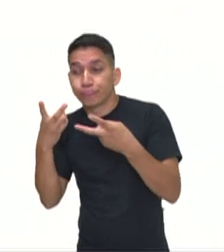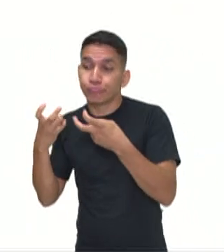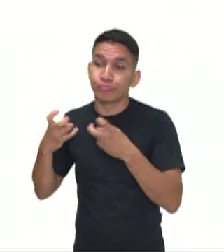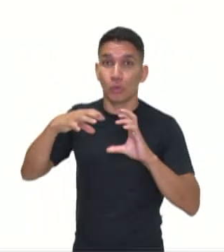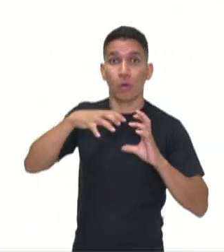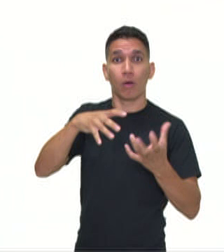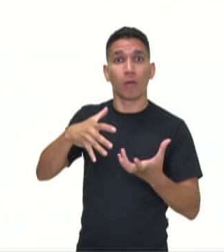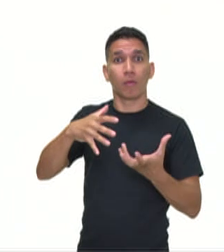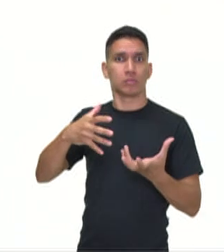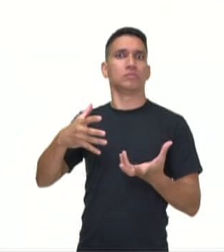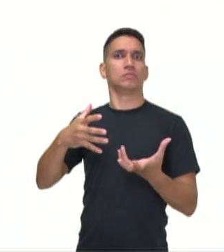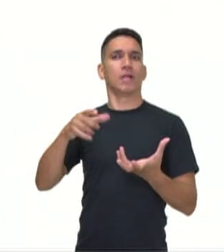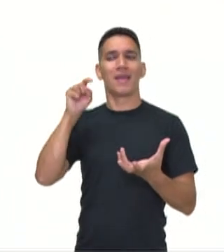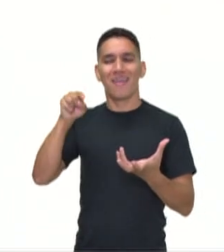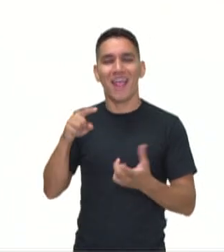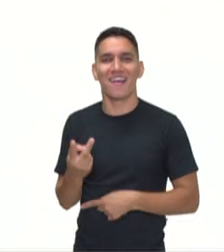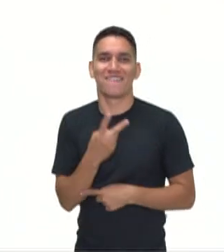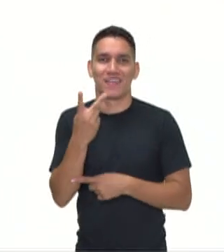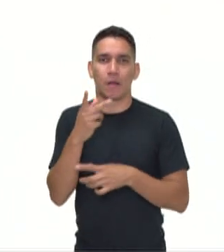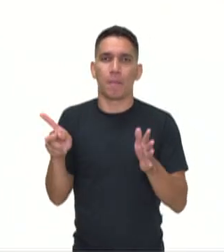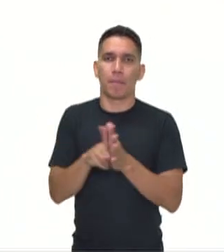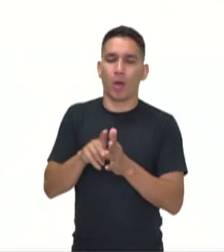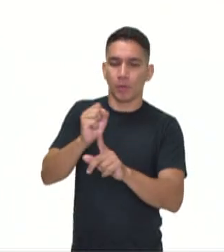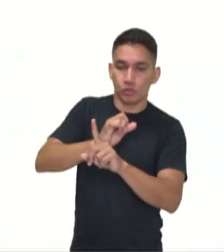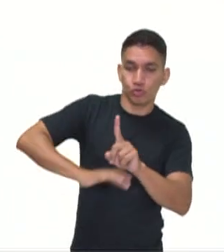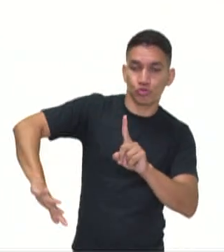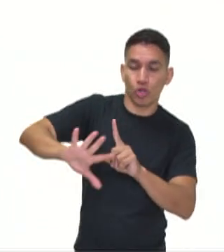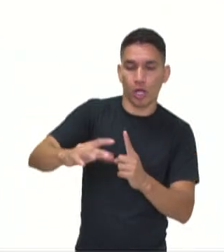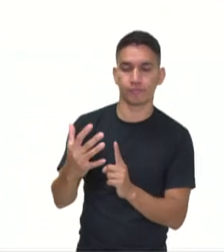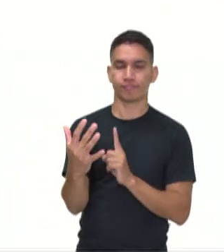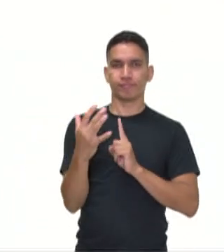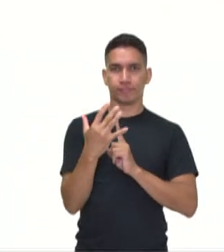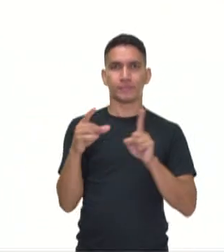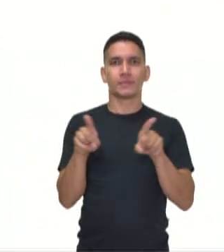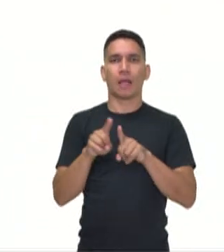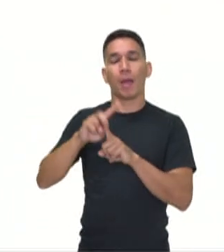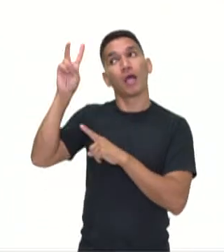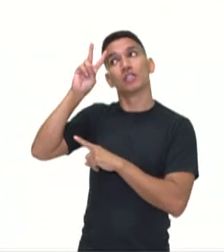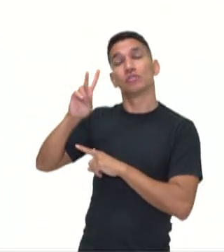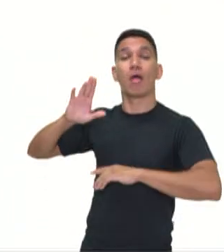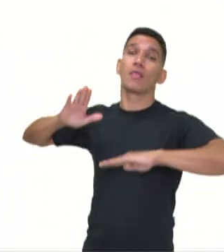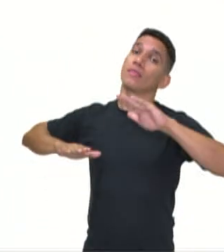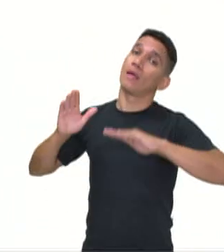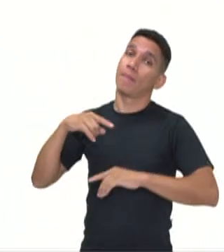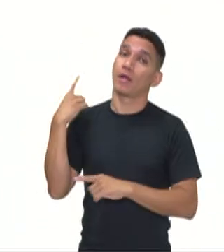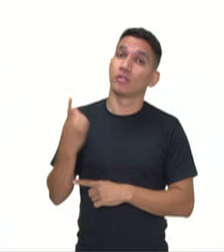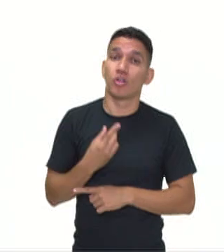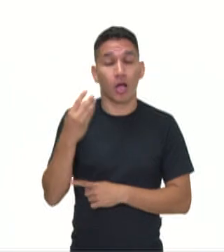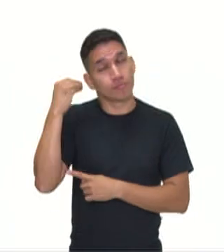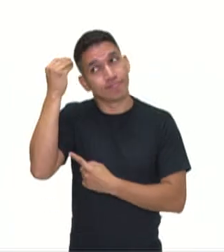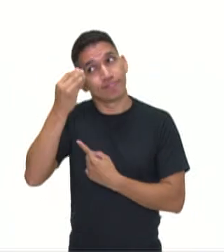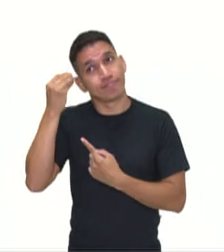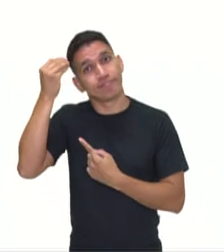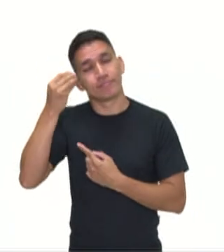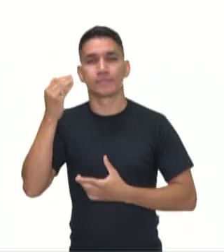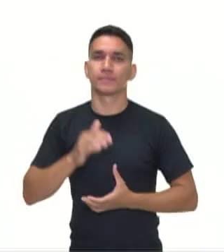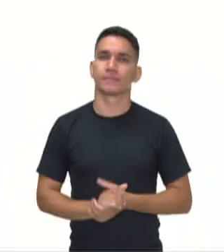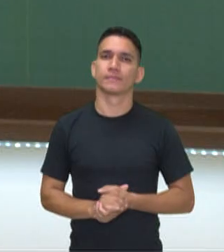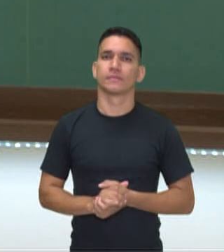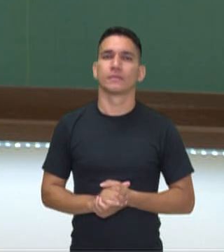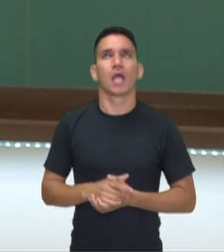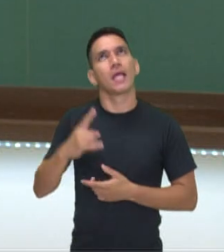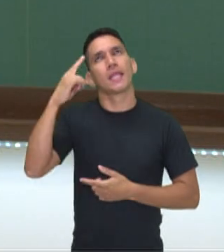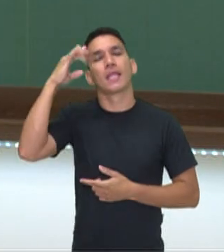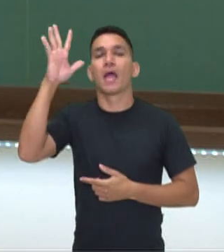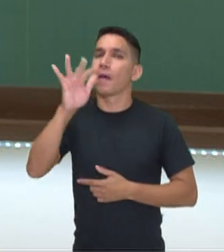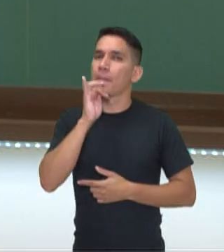construídos social e historicamente, isto é, depende de nossas vivências. Ideias